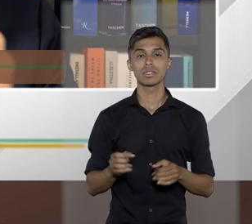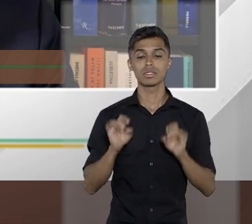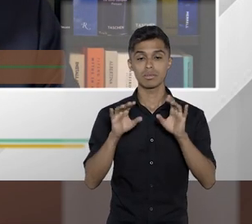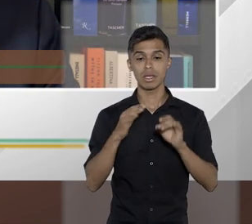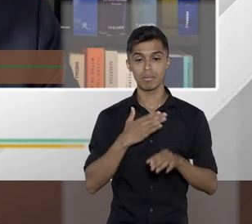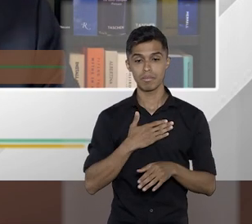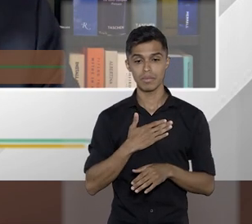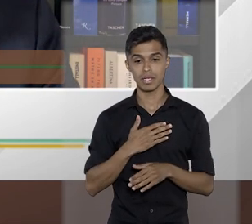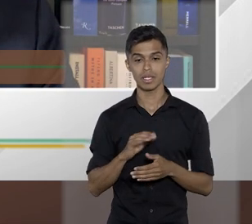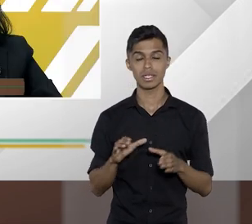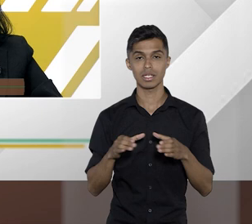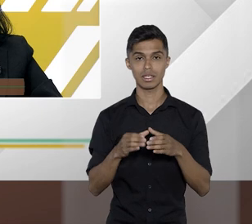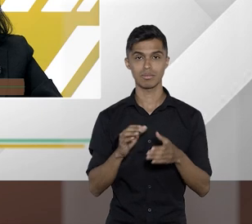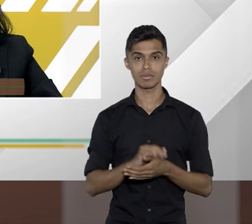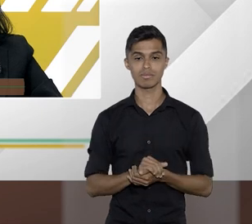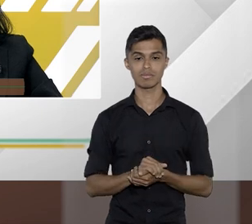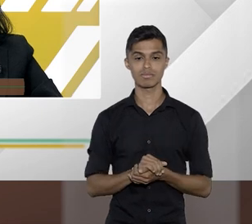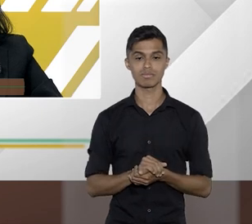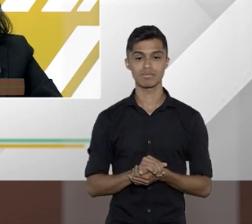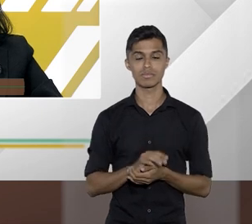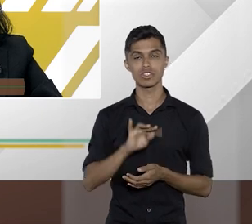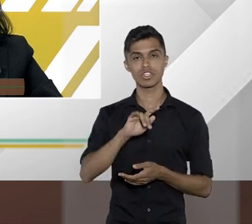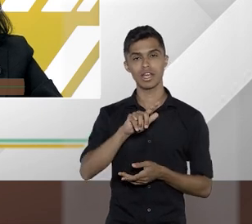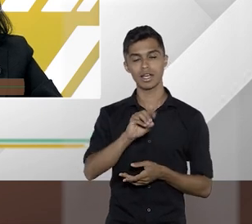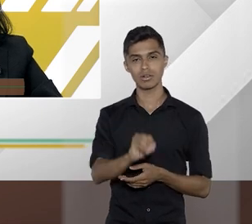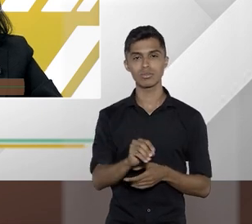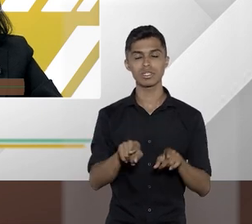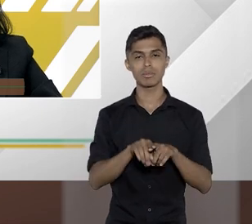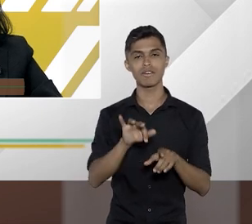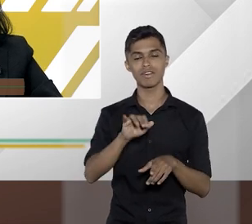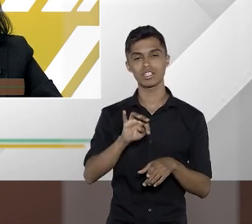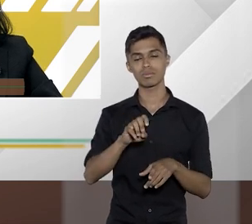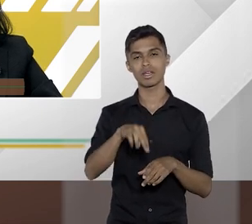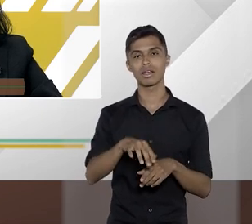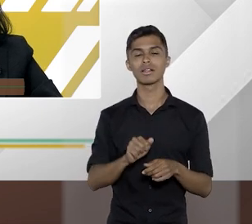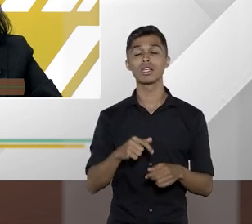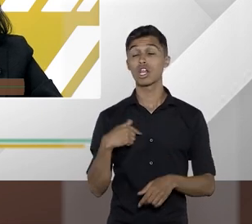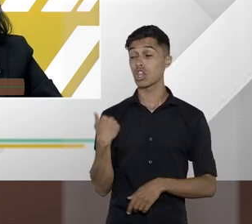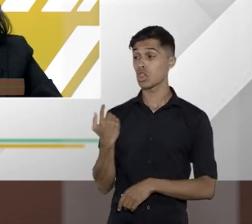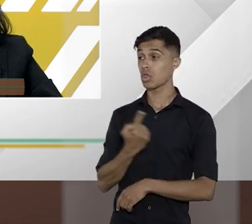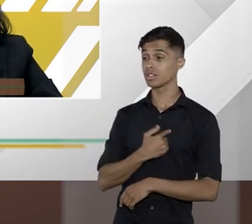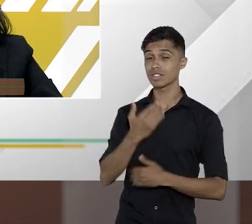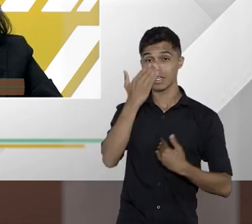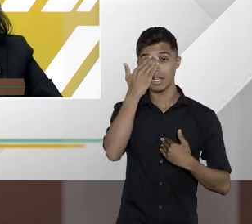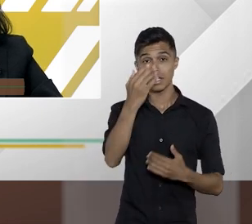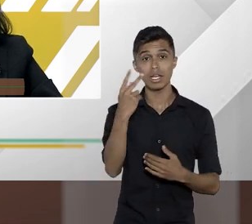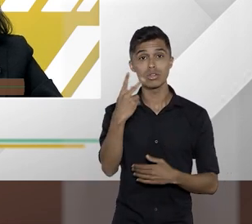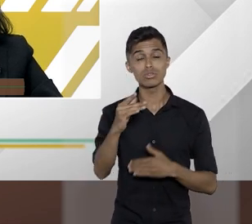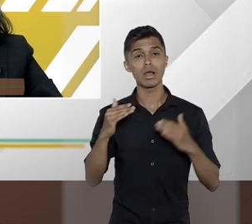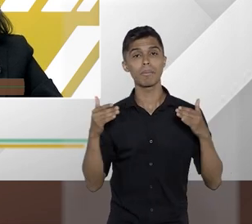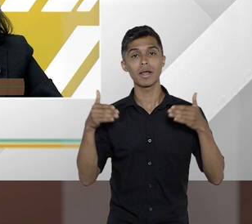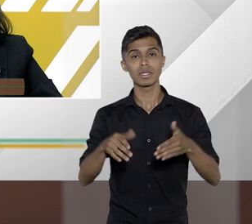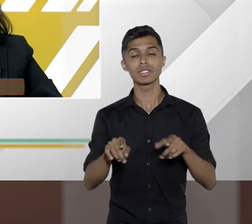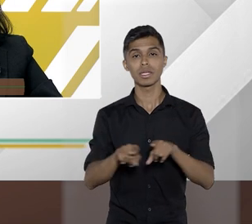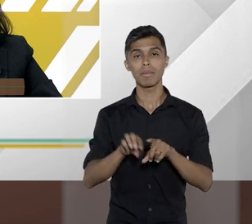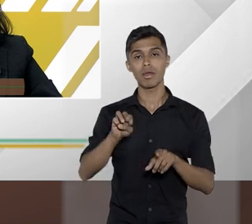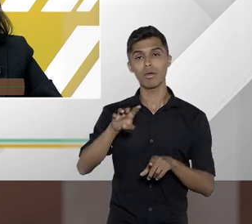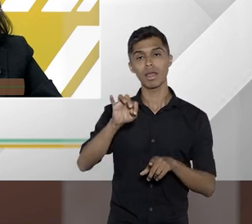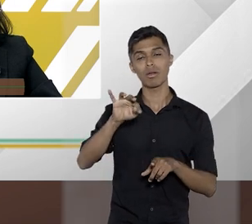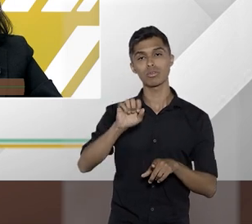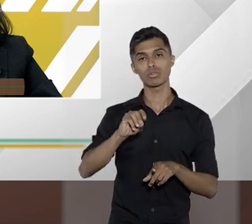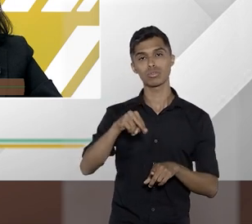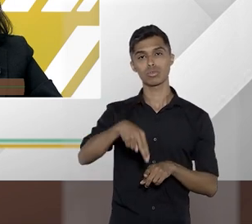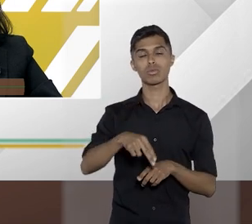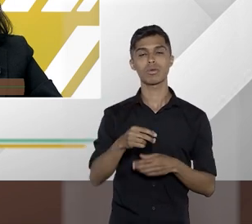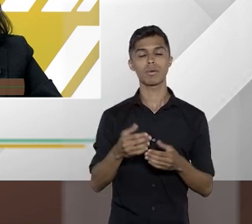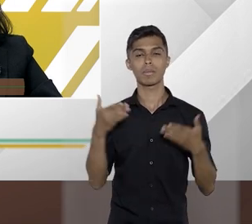conterrânea Fátima e ao Tiago nós que agradecemos professor Jonathan e agradecemos também a participação do professor Elton aqui